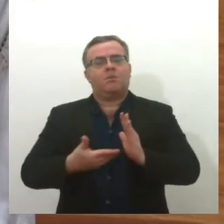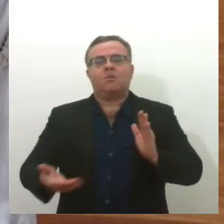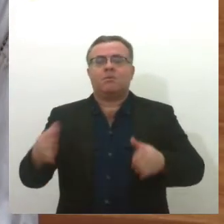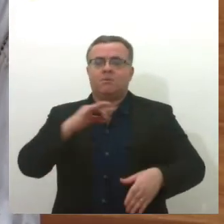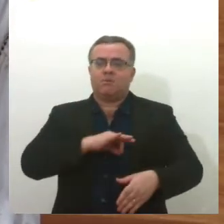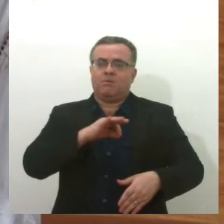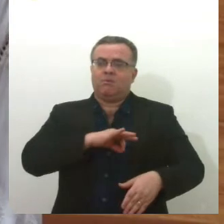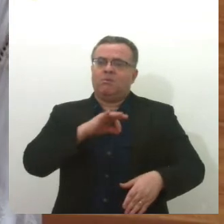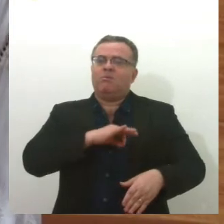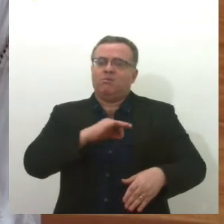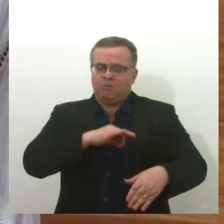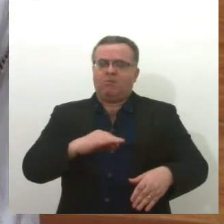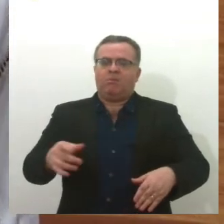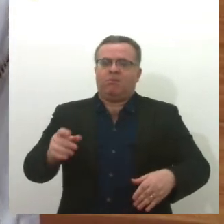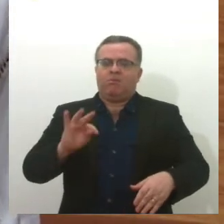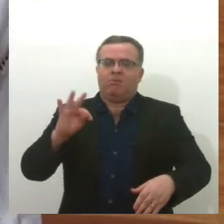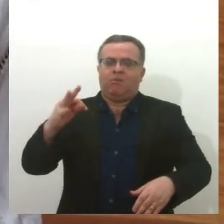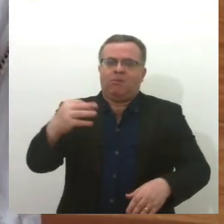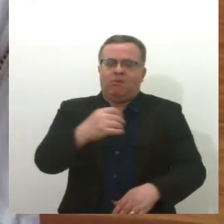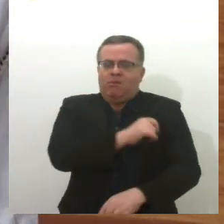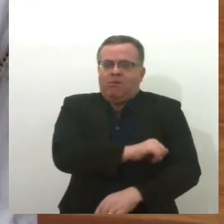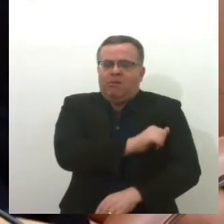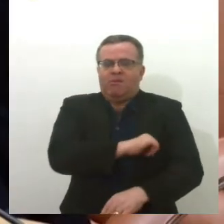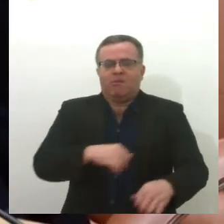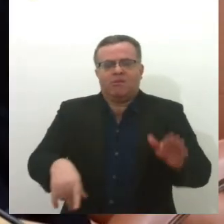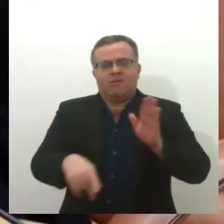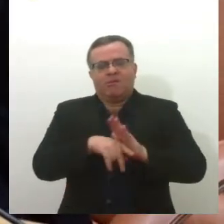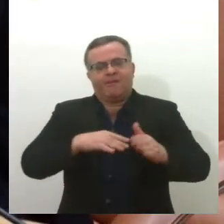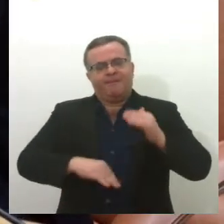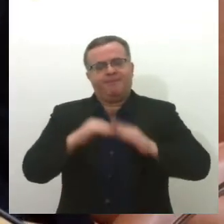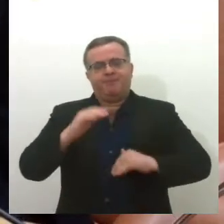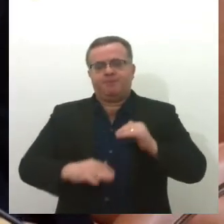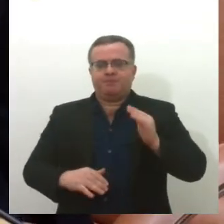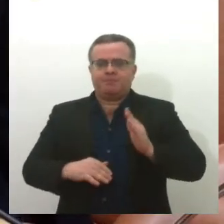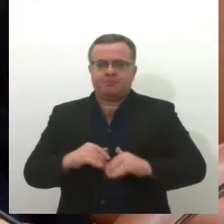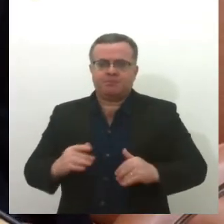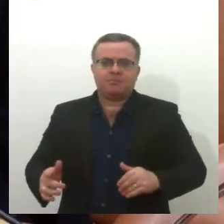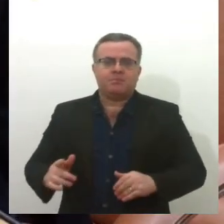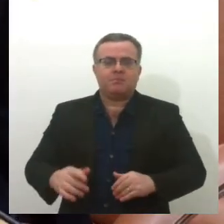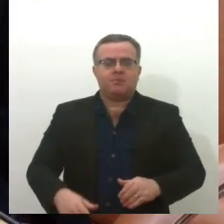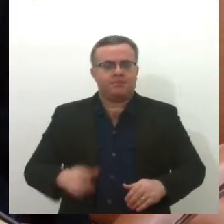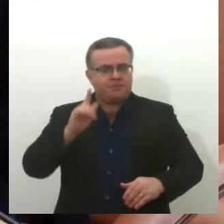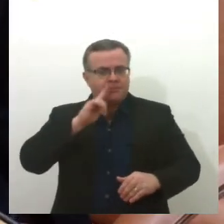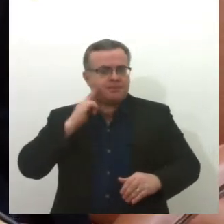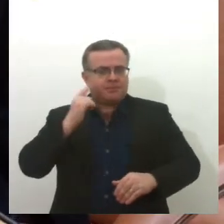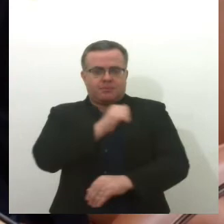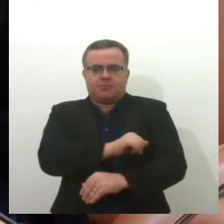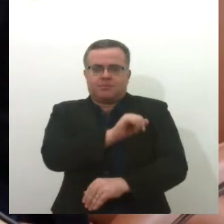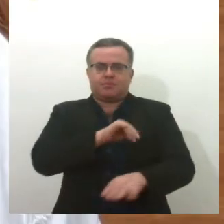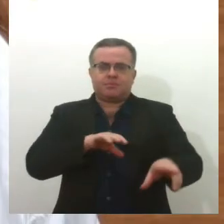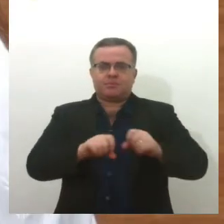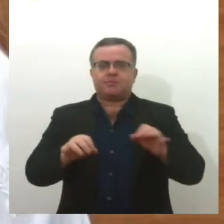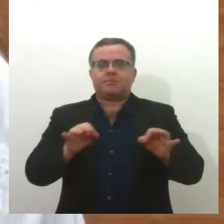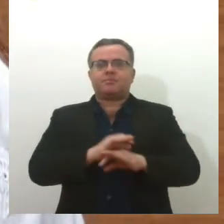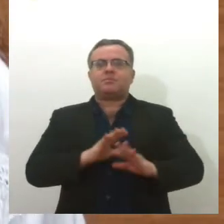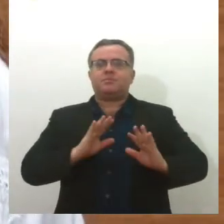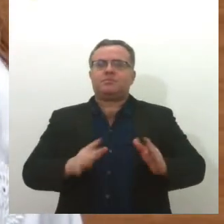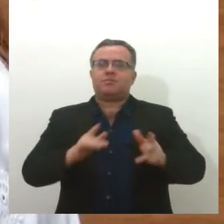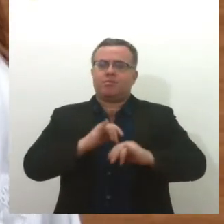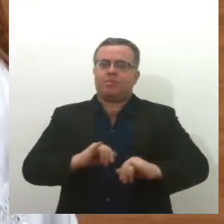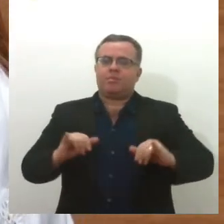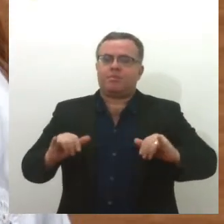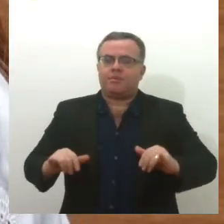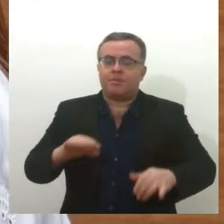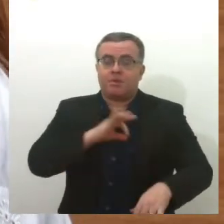Salarial Nacional dos Profissionais da Enfermagem. Goretti, que é formada em enfermagem, disse que o piso é o final